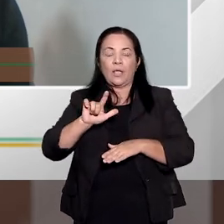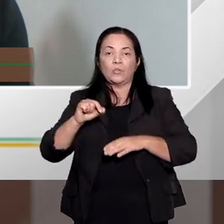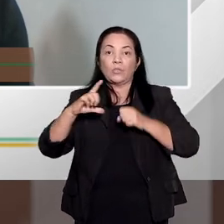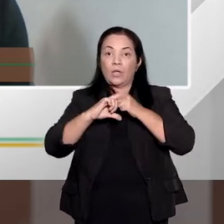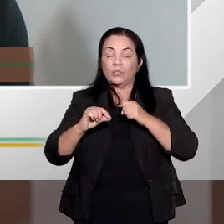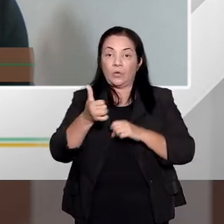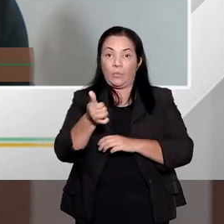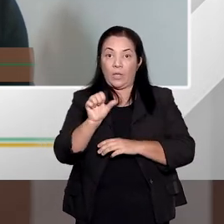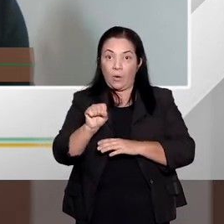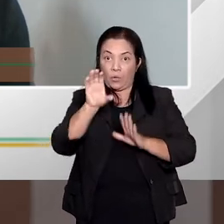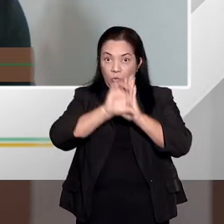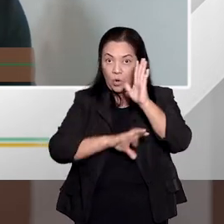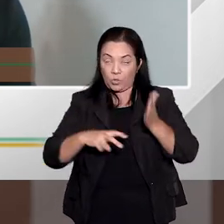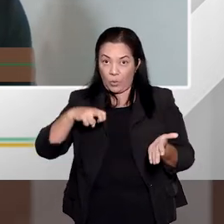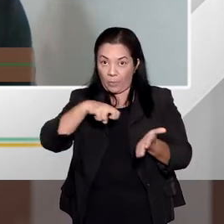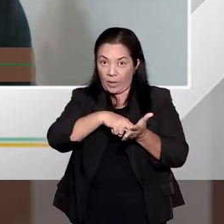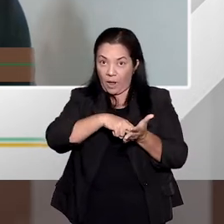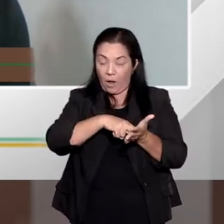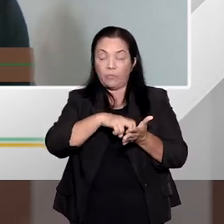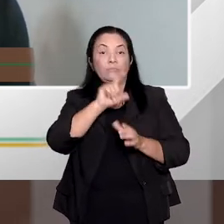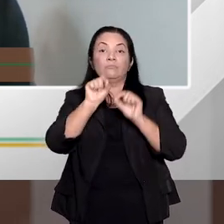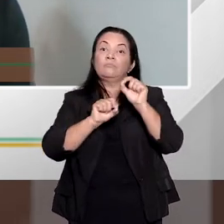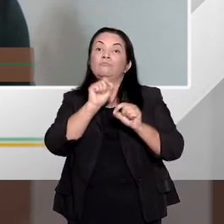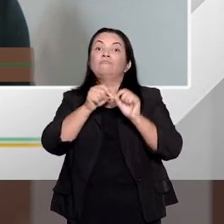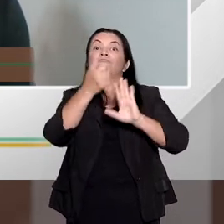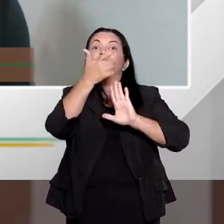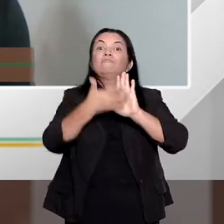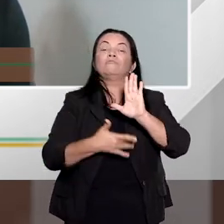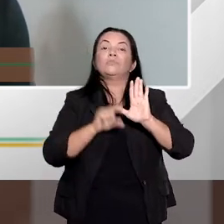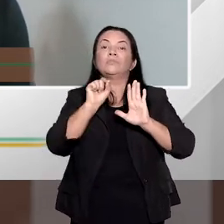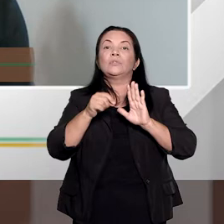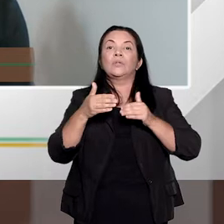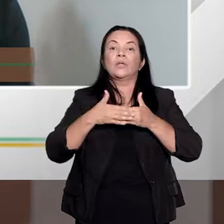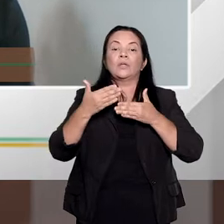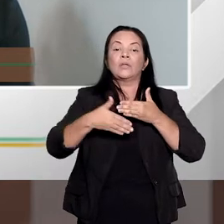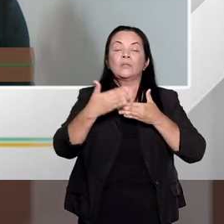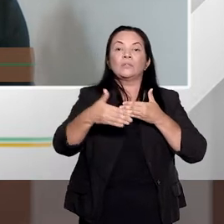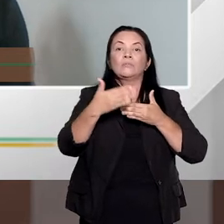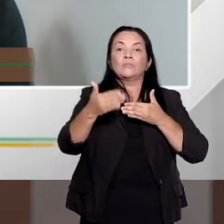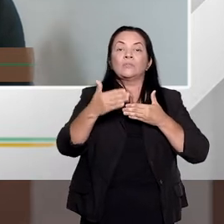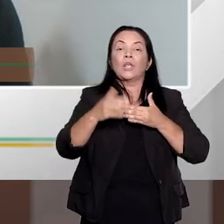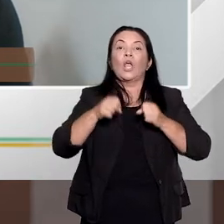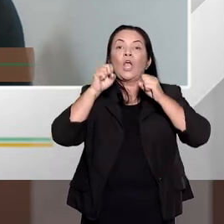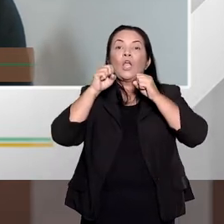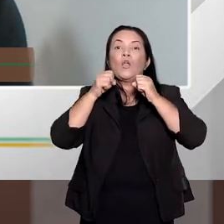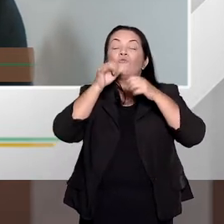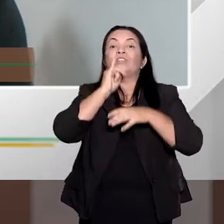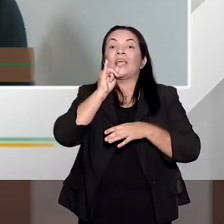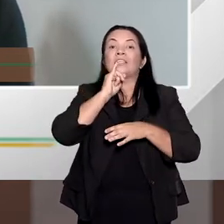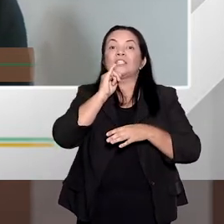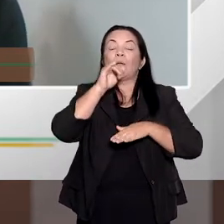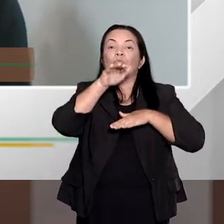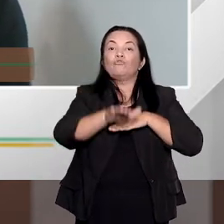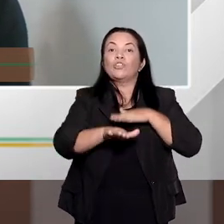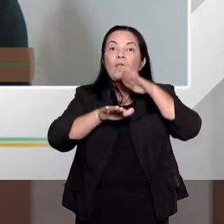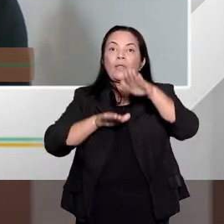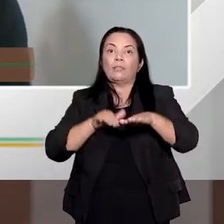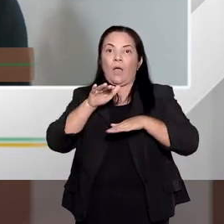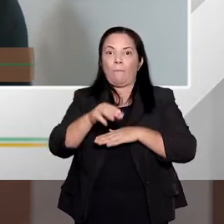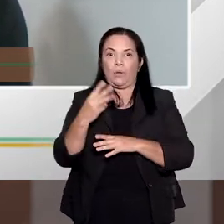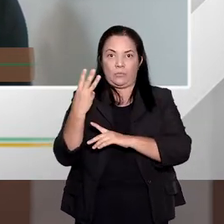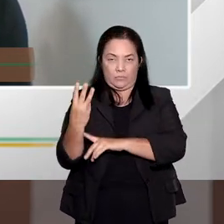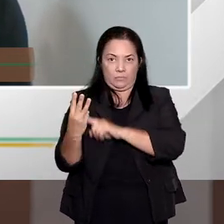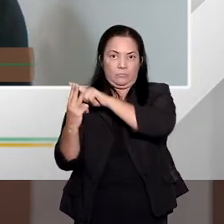lá no artigo 68 do Código Penal e é um dos processos, é uma das etapas de individualização da pena. Então, tudo isso que a gente está